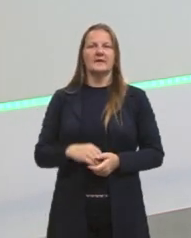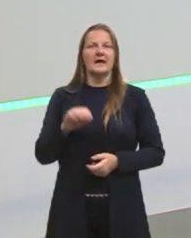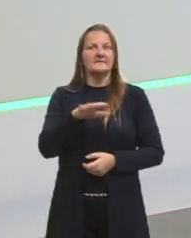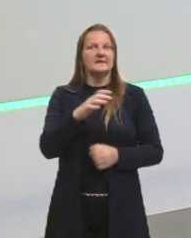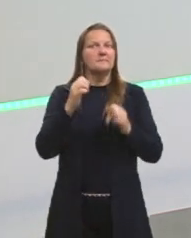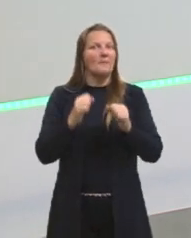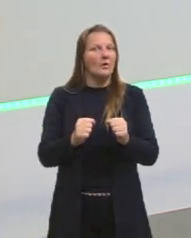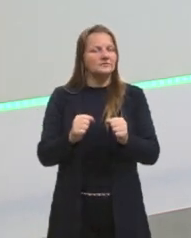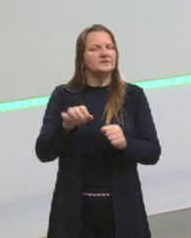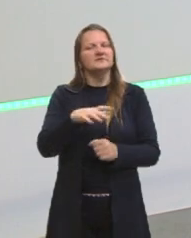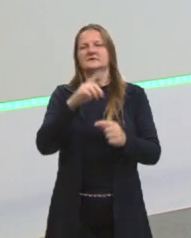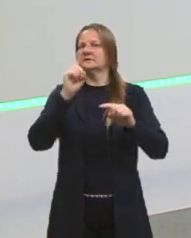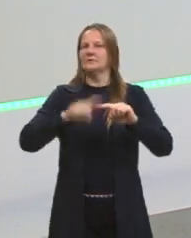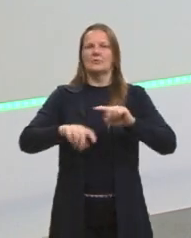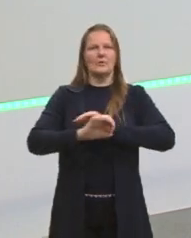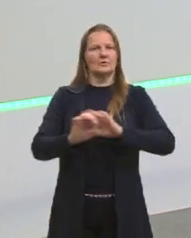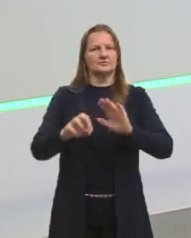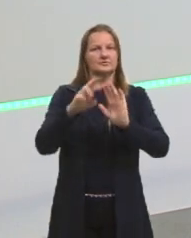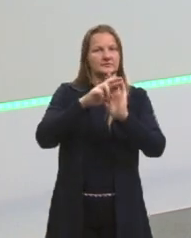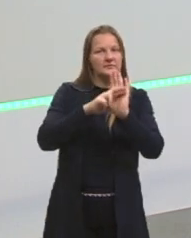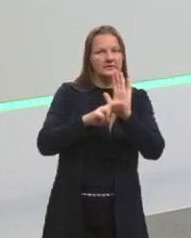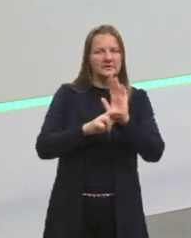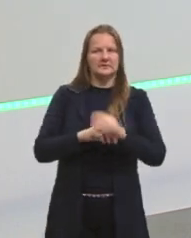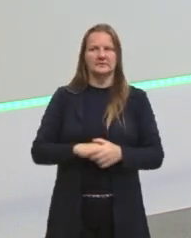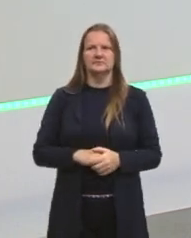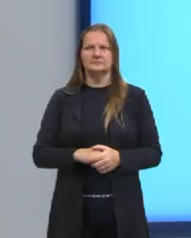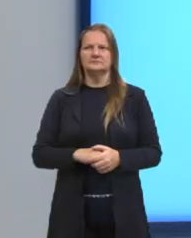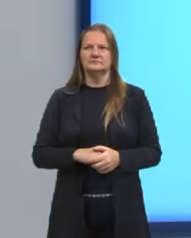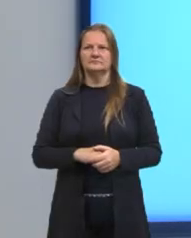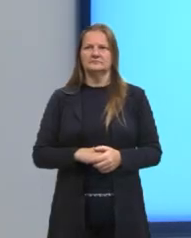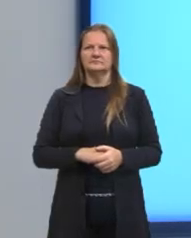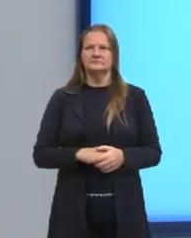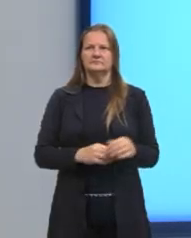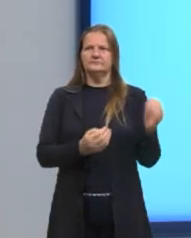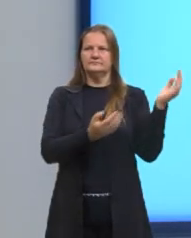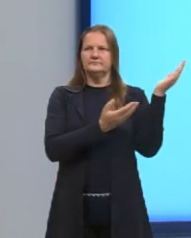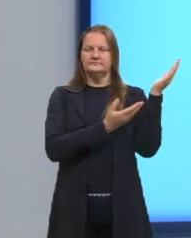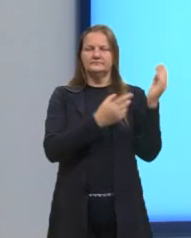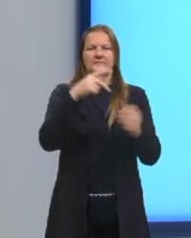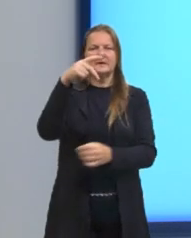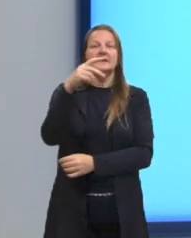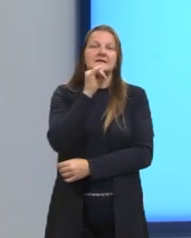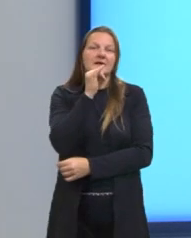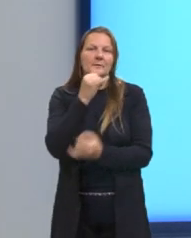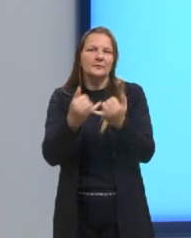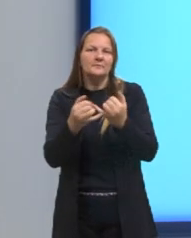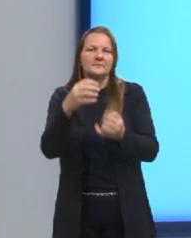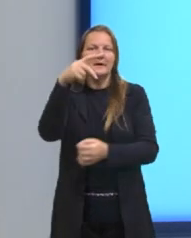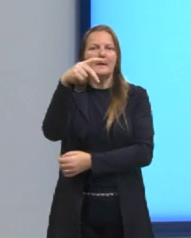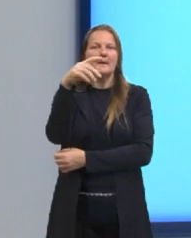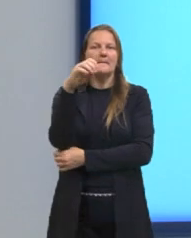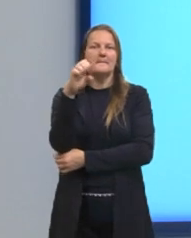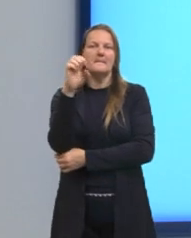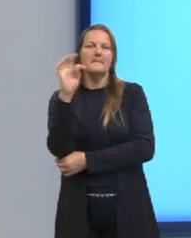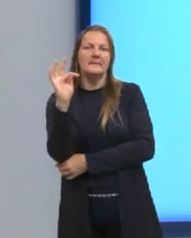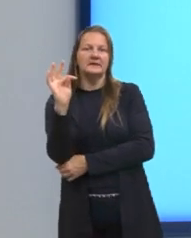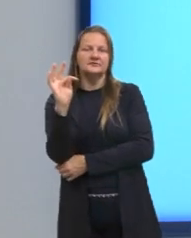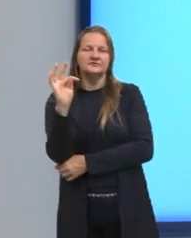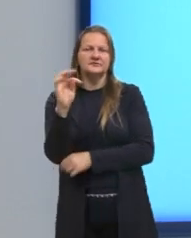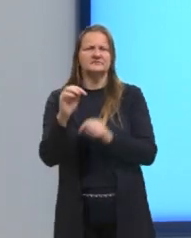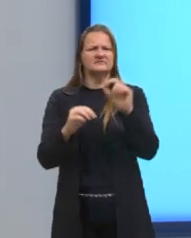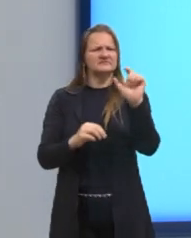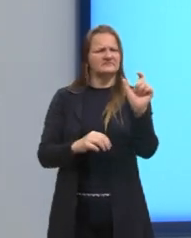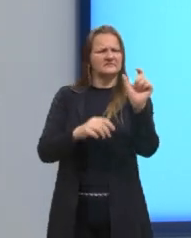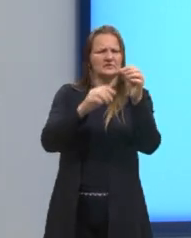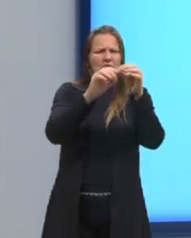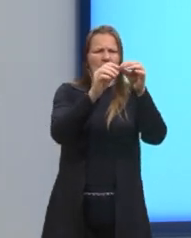não. Então, olha só. Essa aqui é uma muito comum, né? O pet. Esse pet é descartável. O é